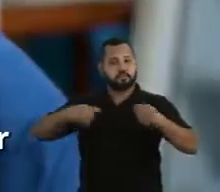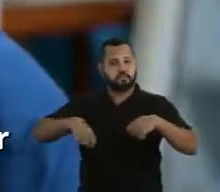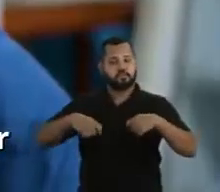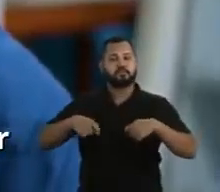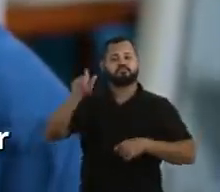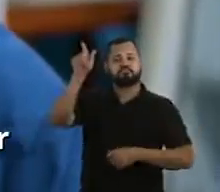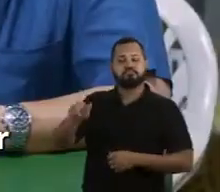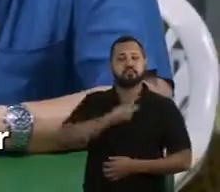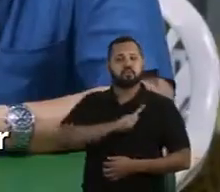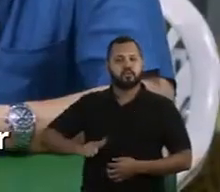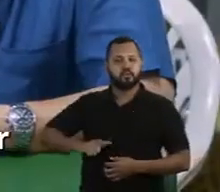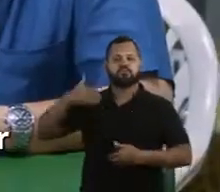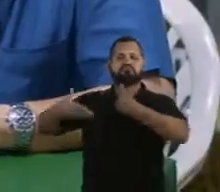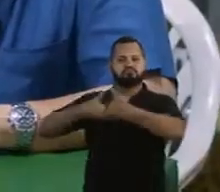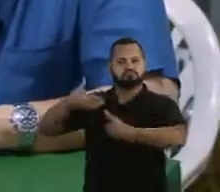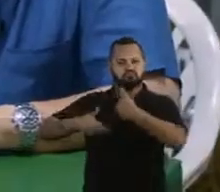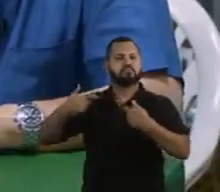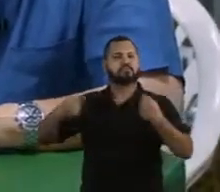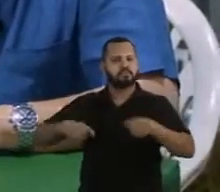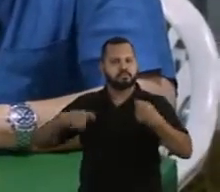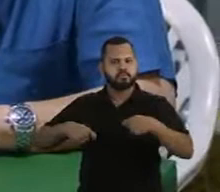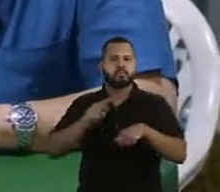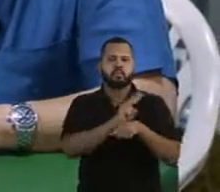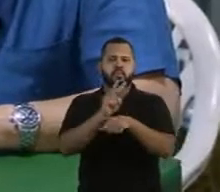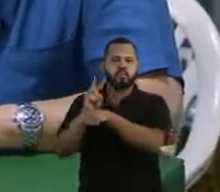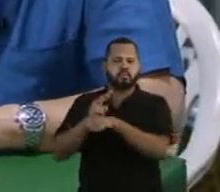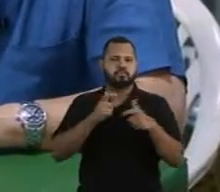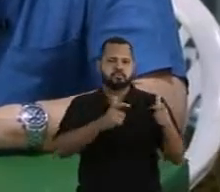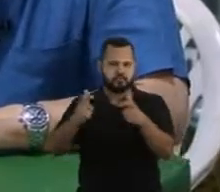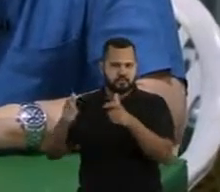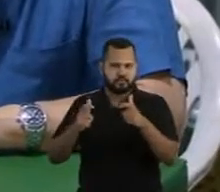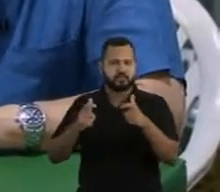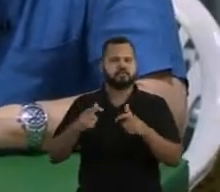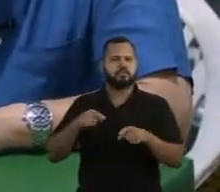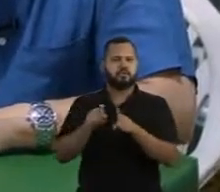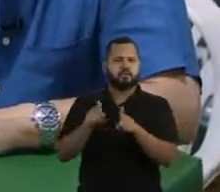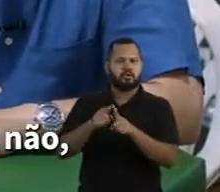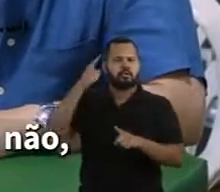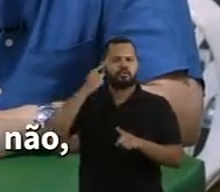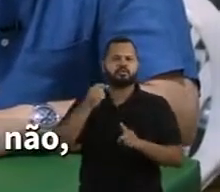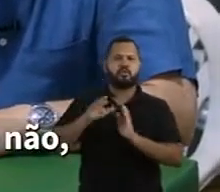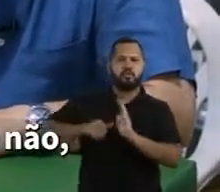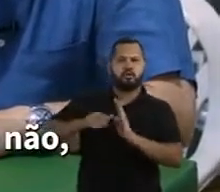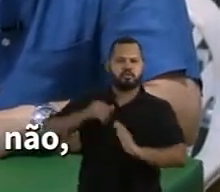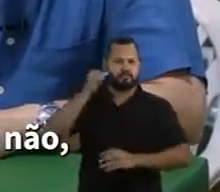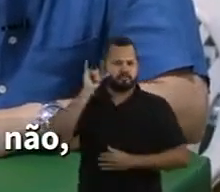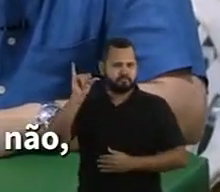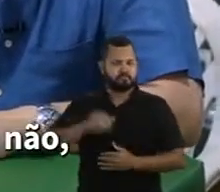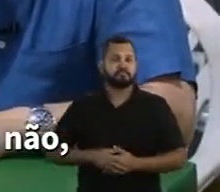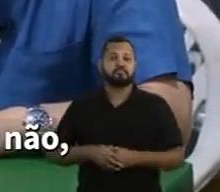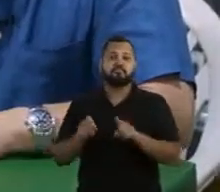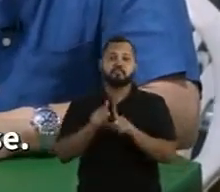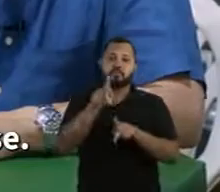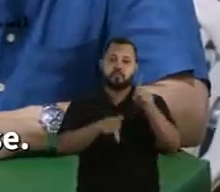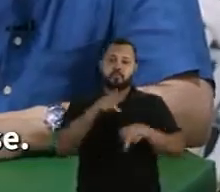preciso do governador que olhe pela gente, que cuide da nossa cidade, que não fique só metendo a mão, não.